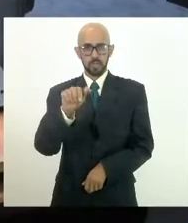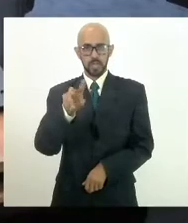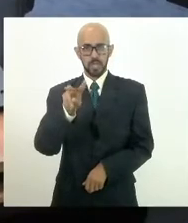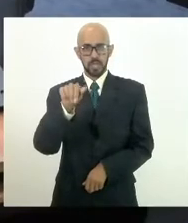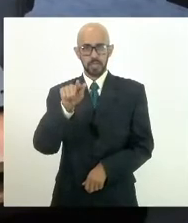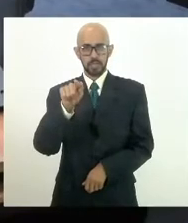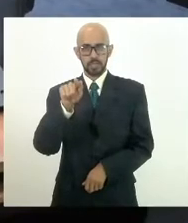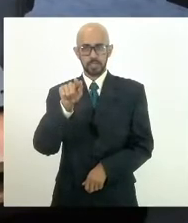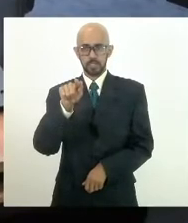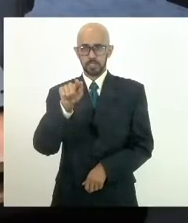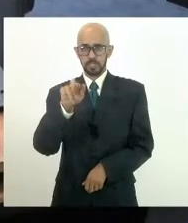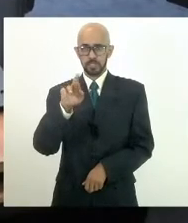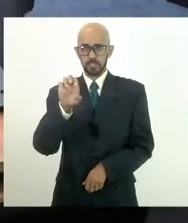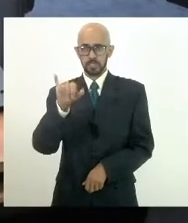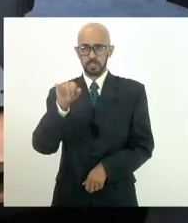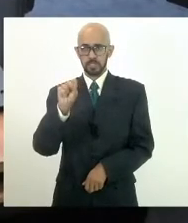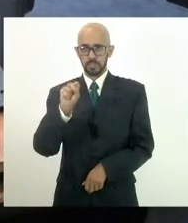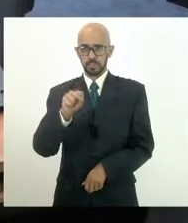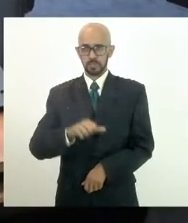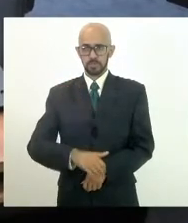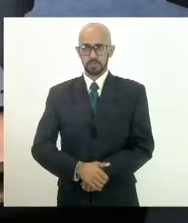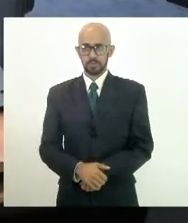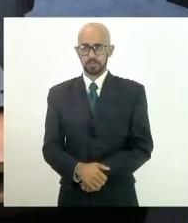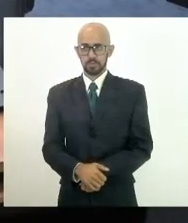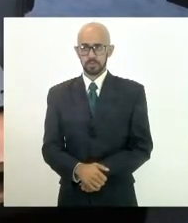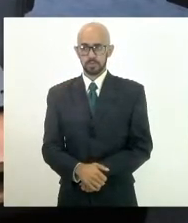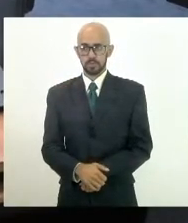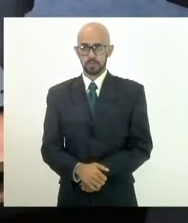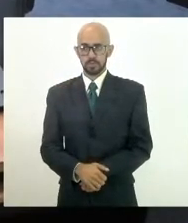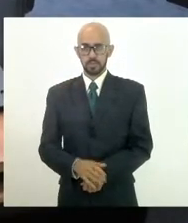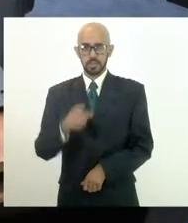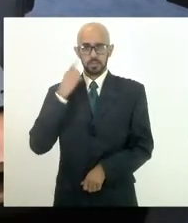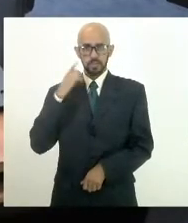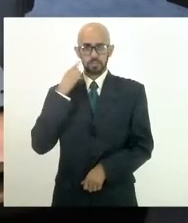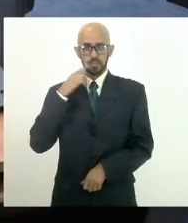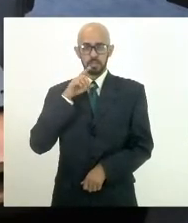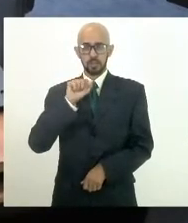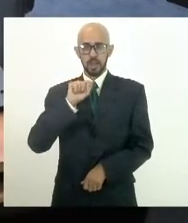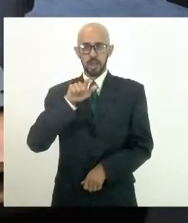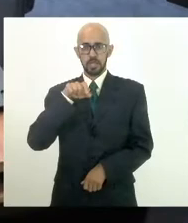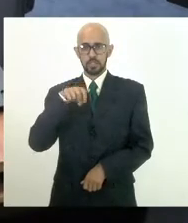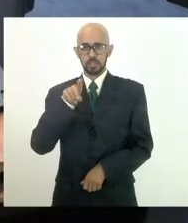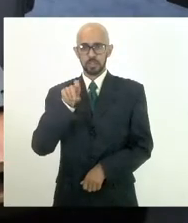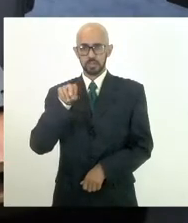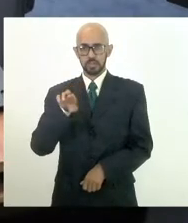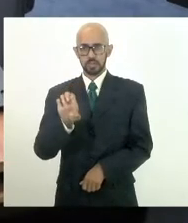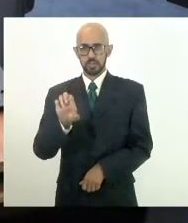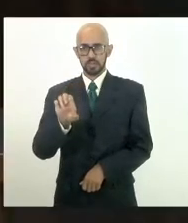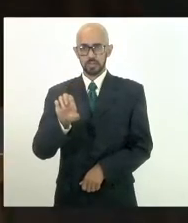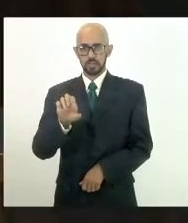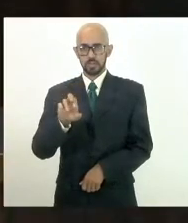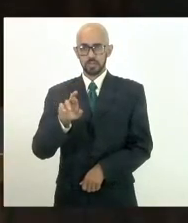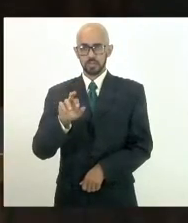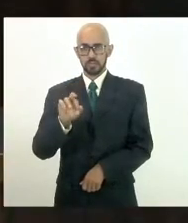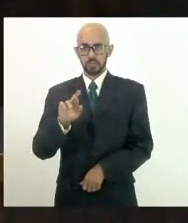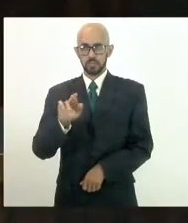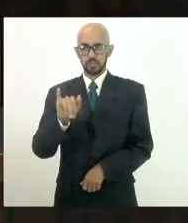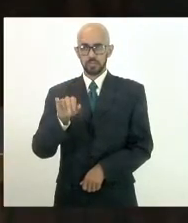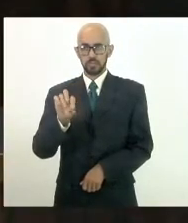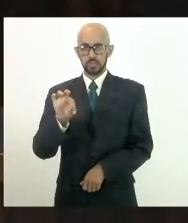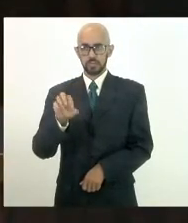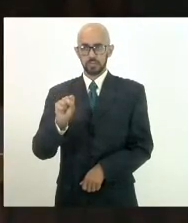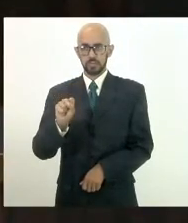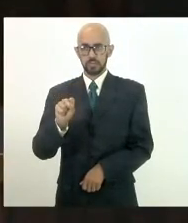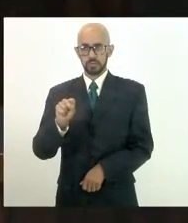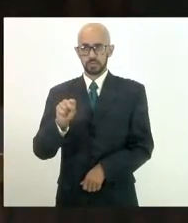Deputado Rosenberg Reis. Deputado Alexandre Freitas. Deputado Alexandre Freitas.